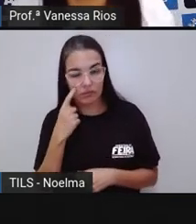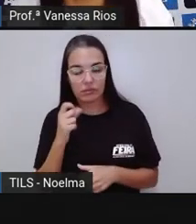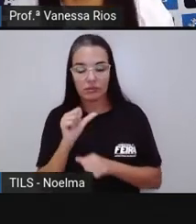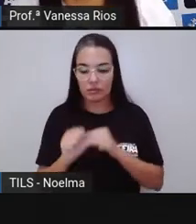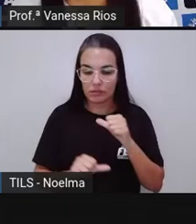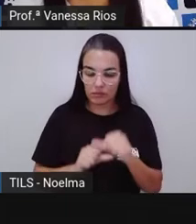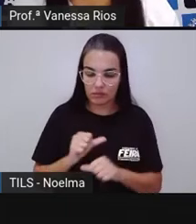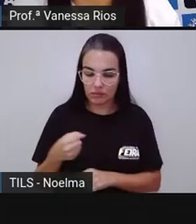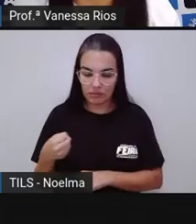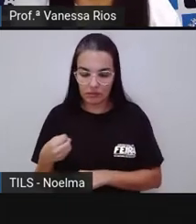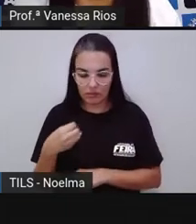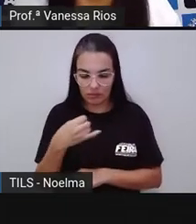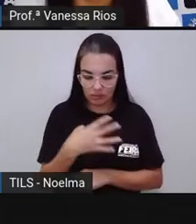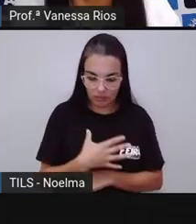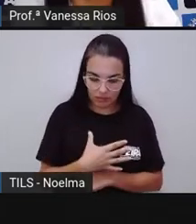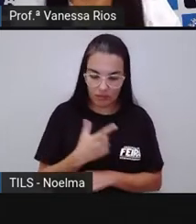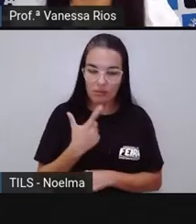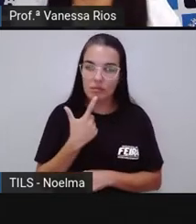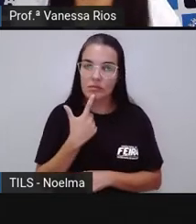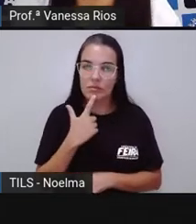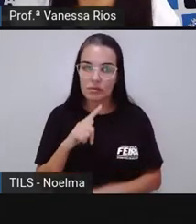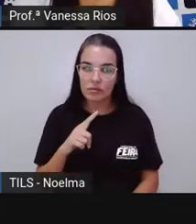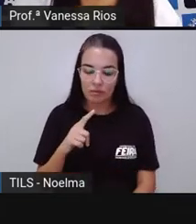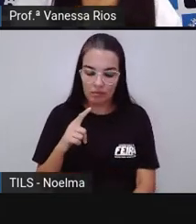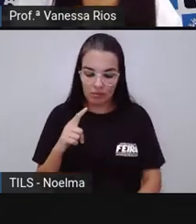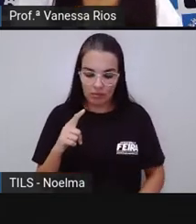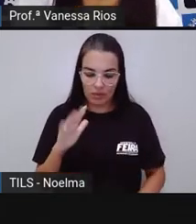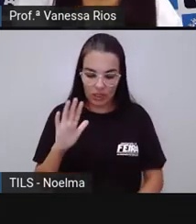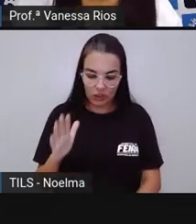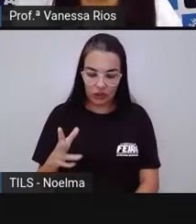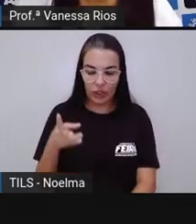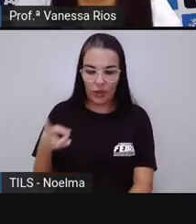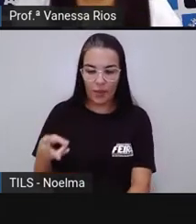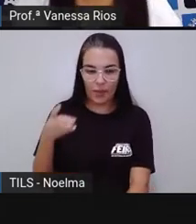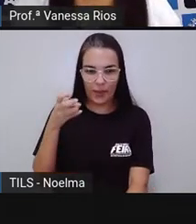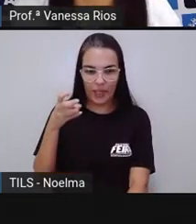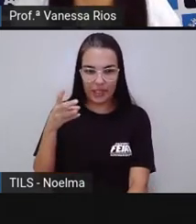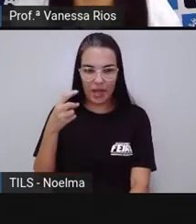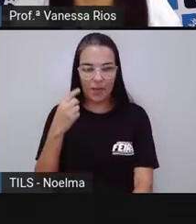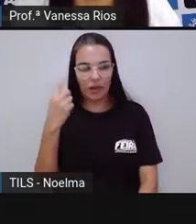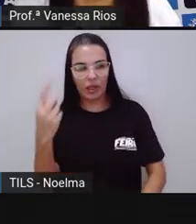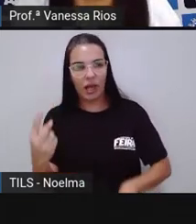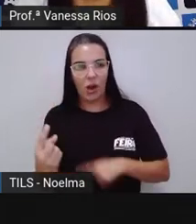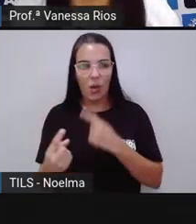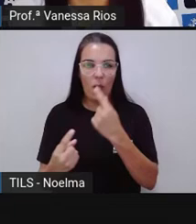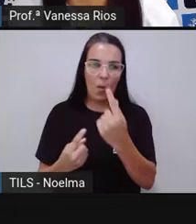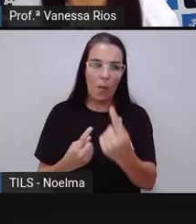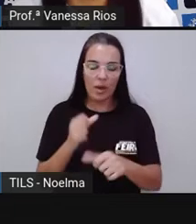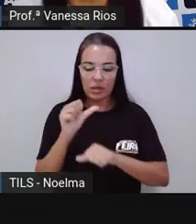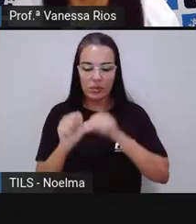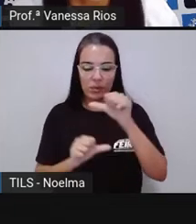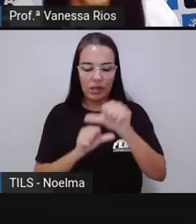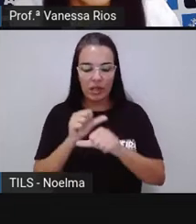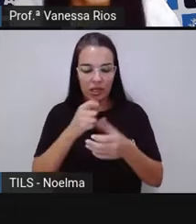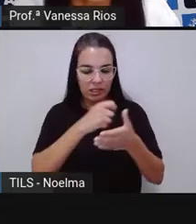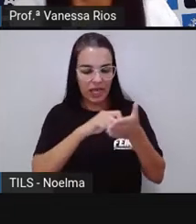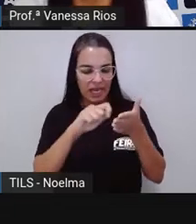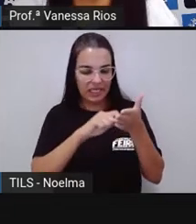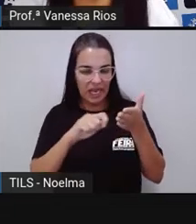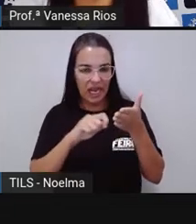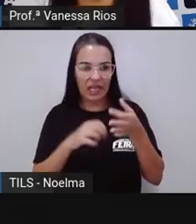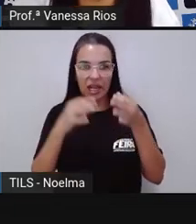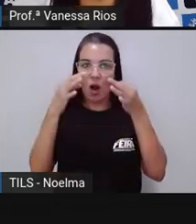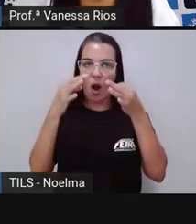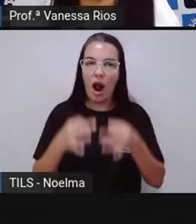ocorridas aí na nossa língua e que a gente já observa algumas alterações na escrita correta